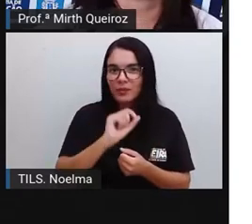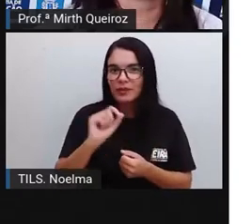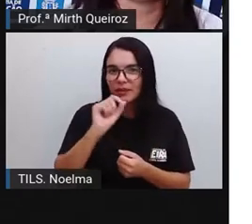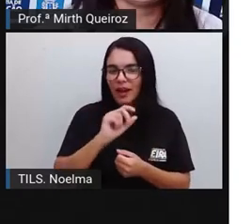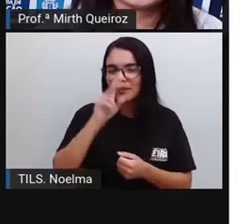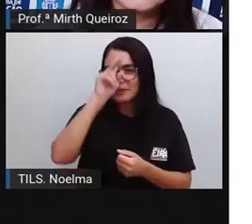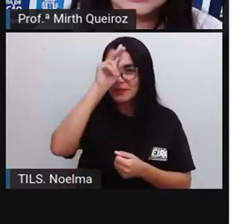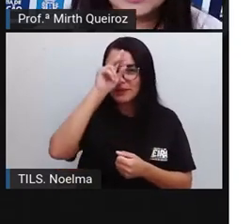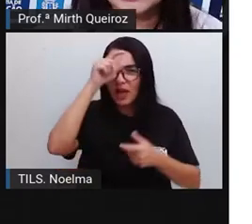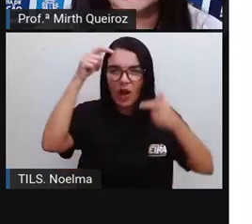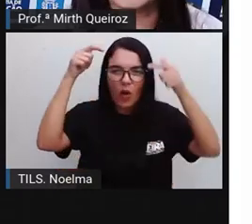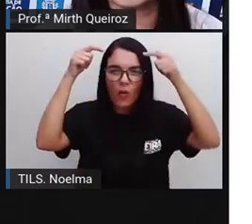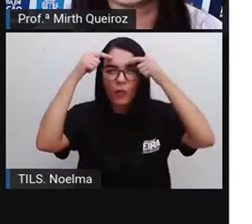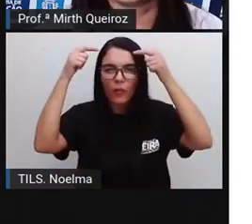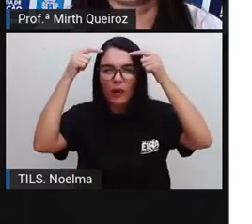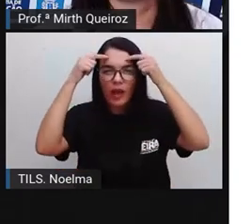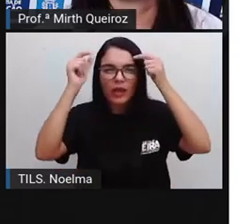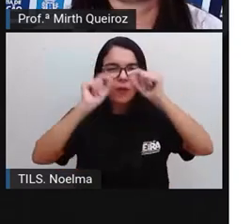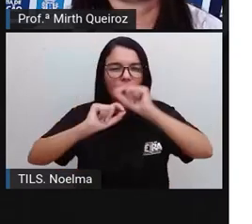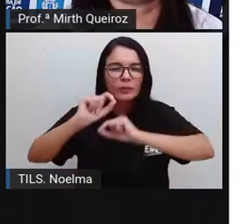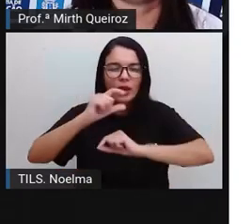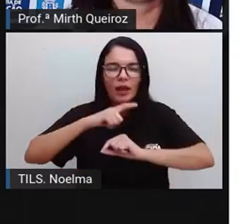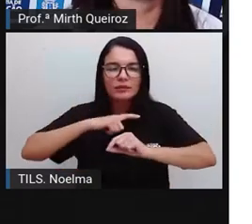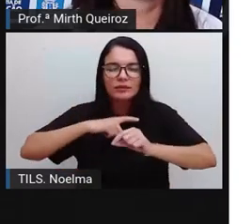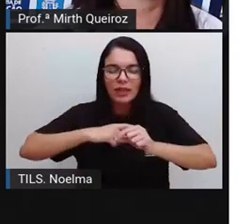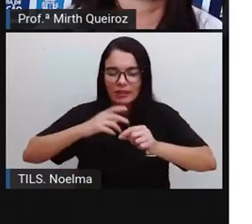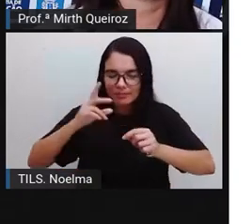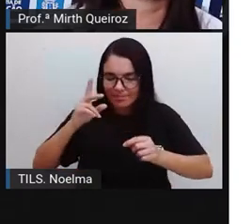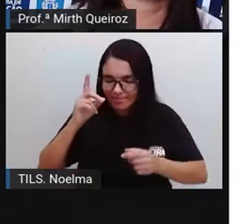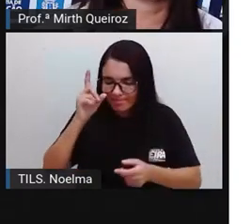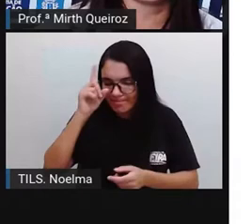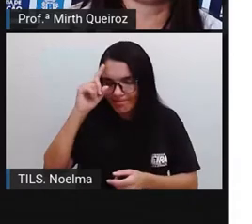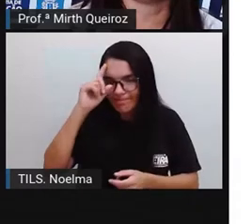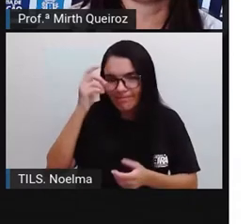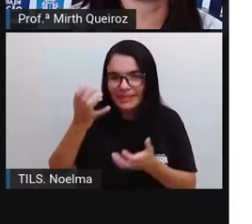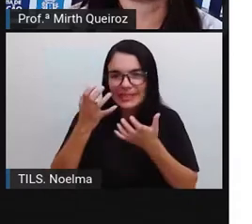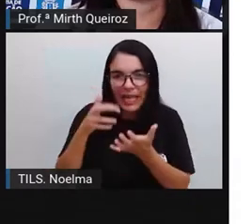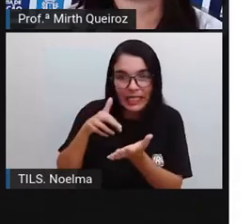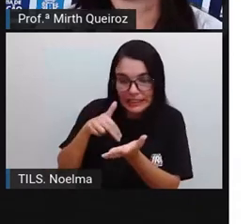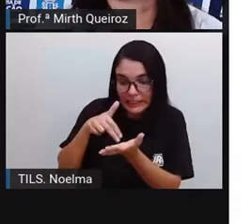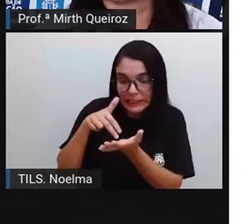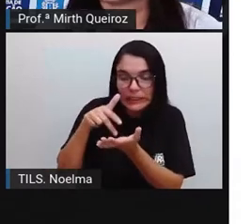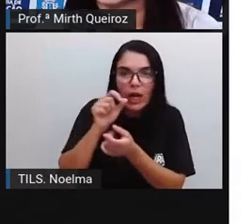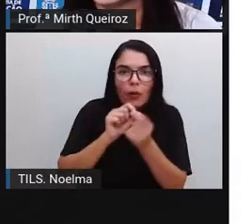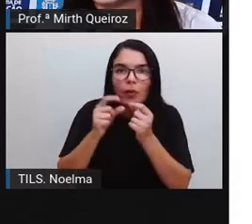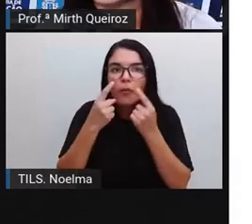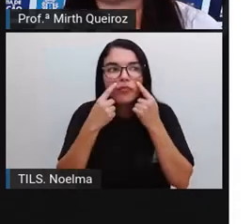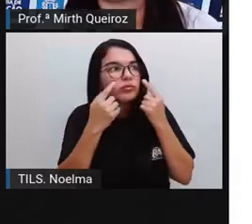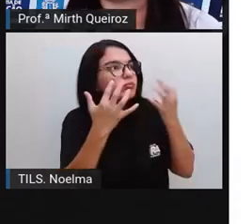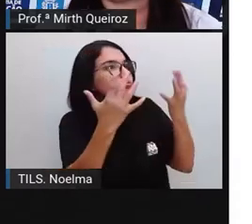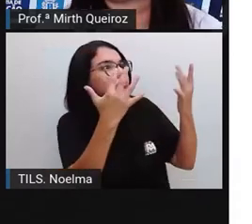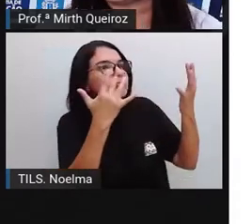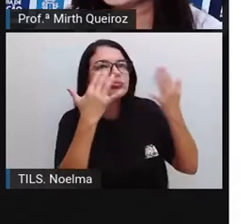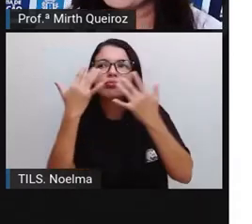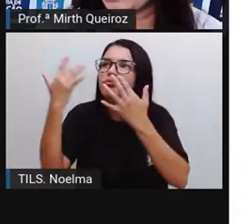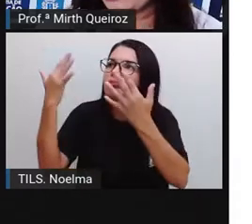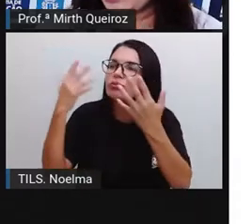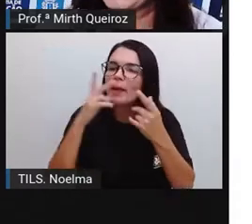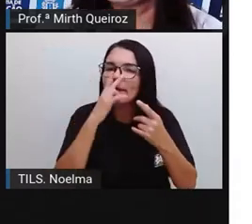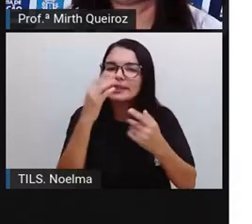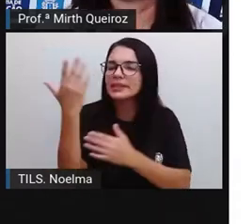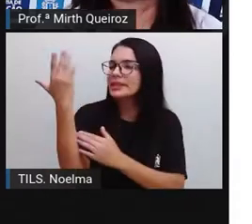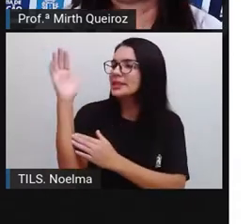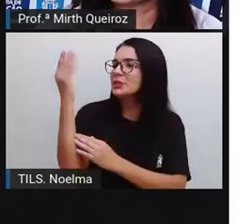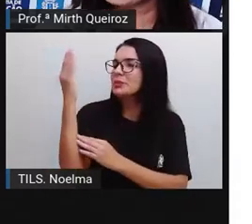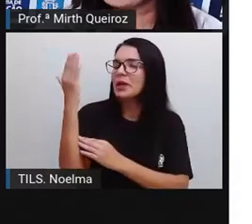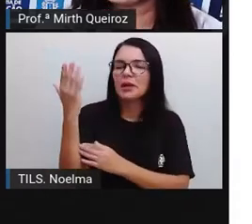tinha uma mania de simetria, ou seja, ele gostava de andar vendo o reflexo das coisas como se fosse um espelho.